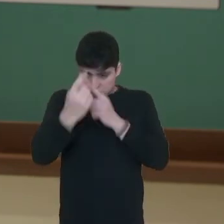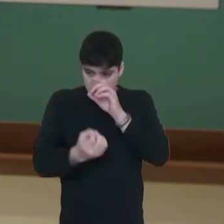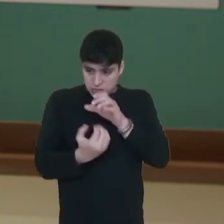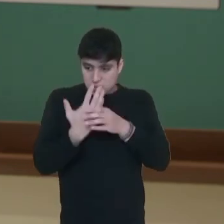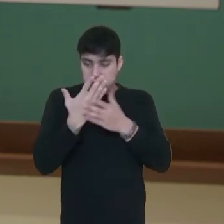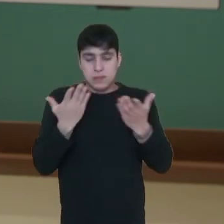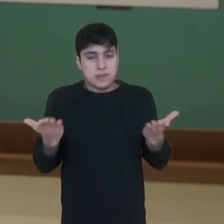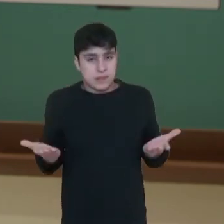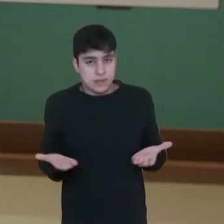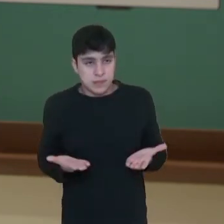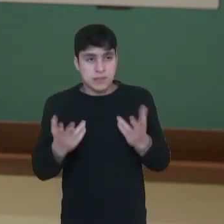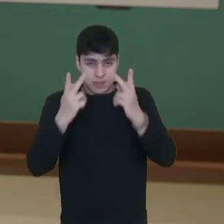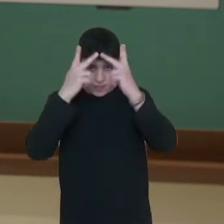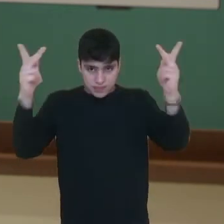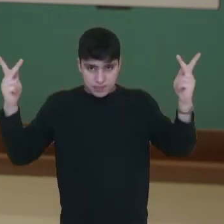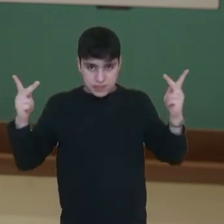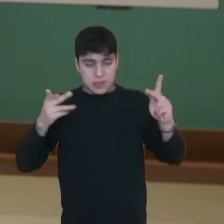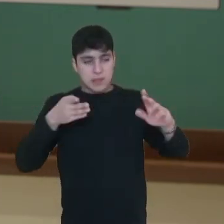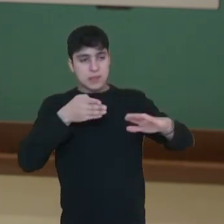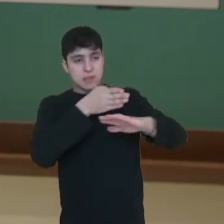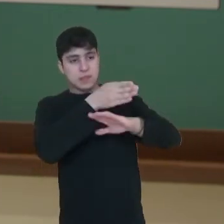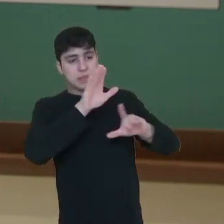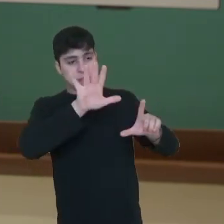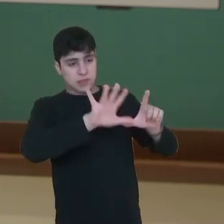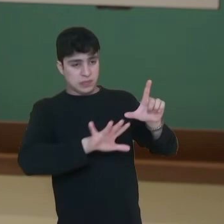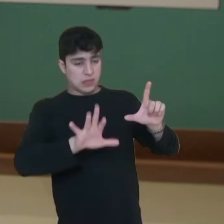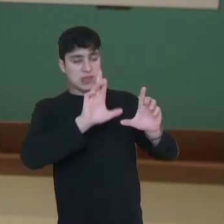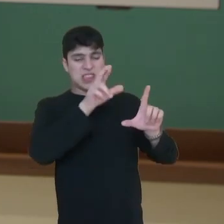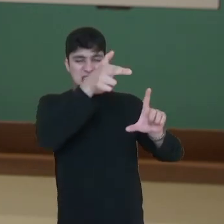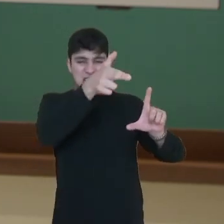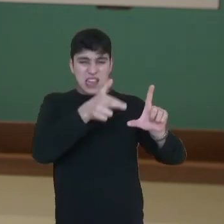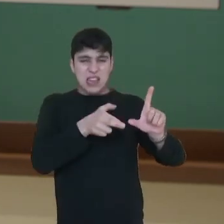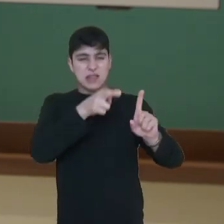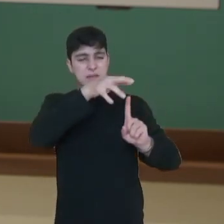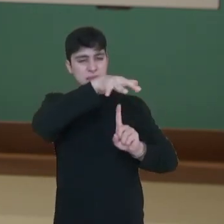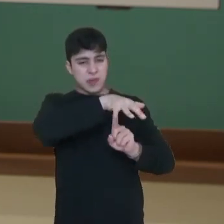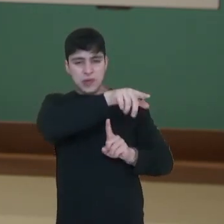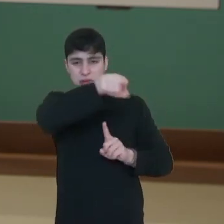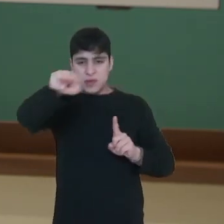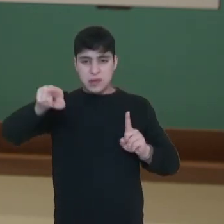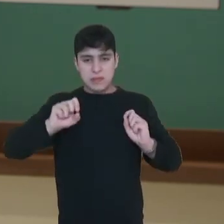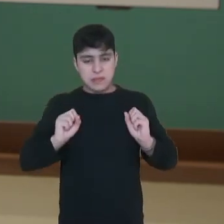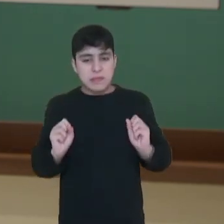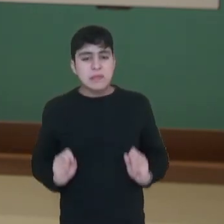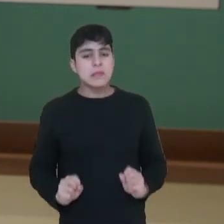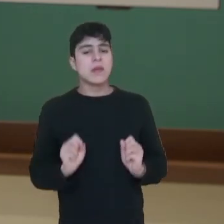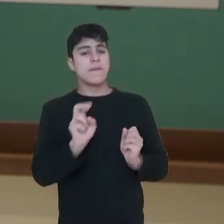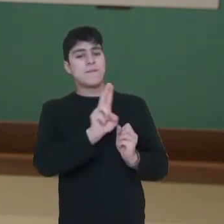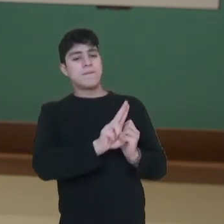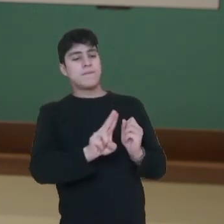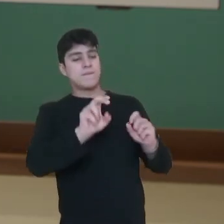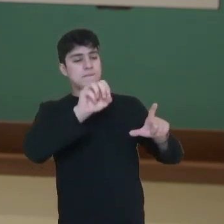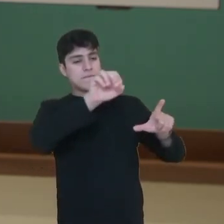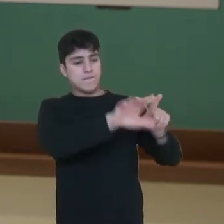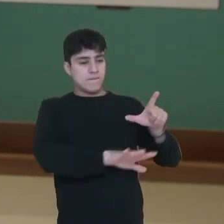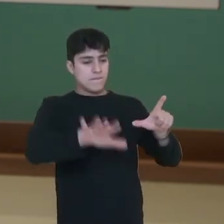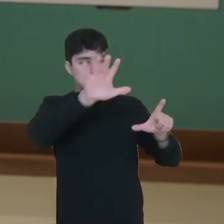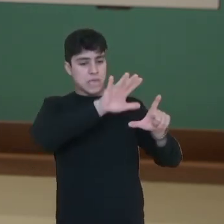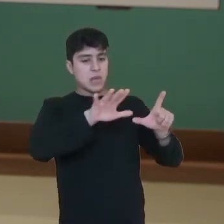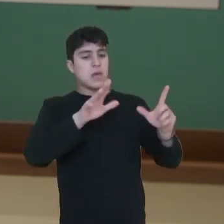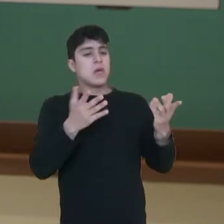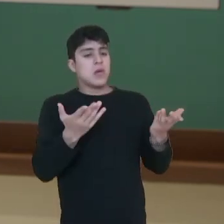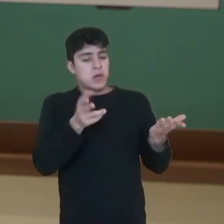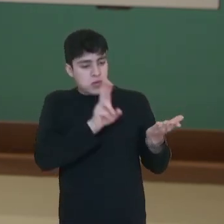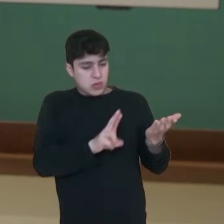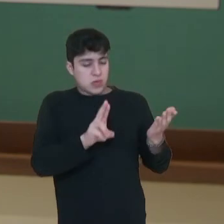Então, agora é a vez de vocês. Acessem aí a plataforma Redação Paraná, né? Vocês podem utilizar a plataforma usando